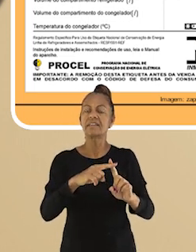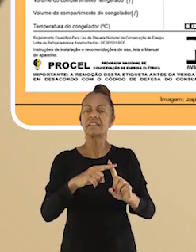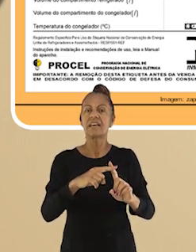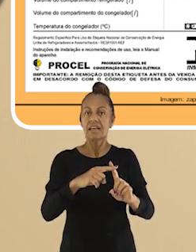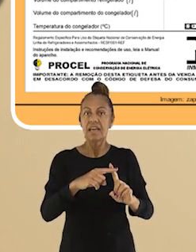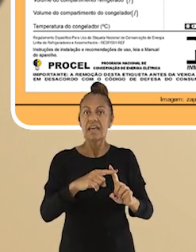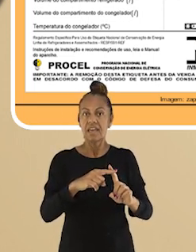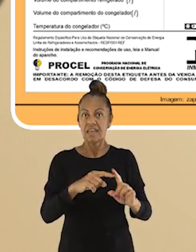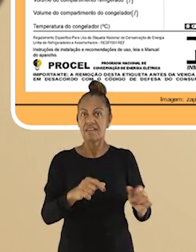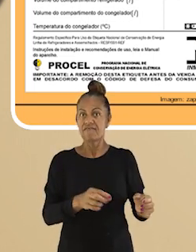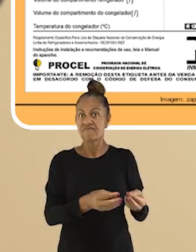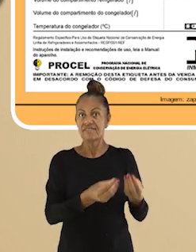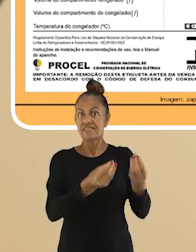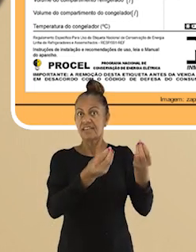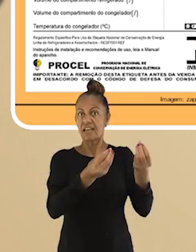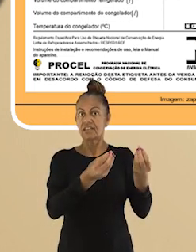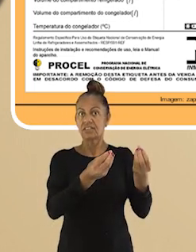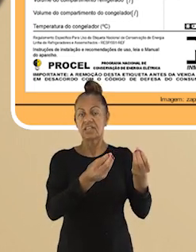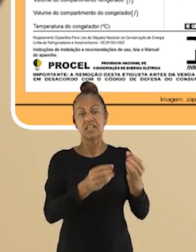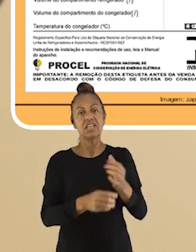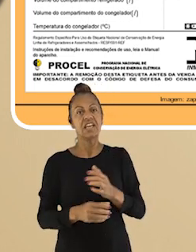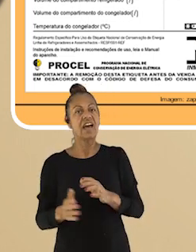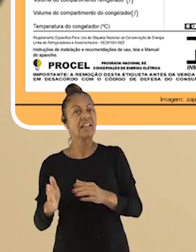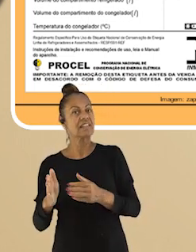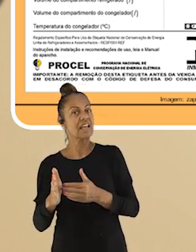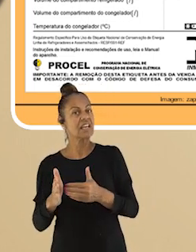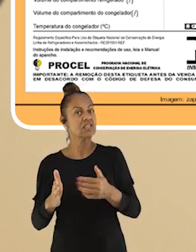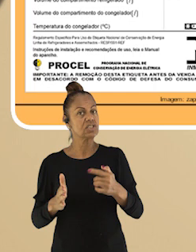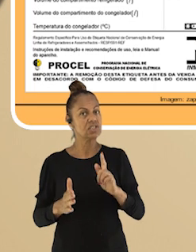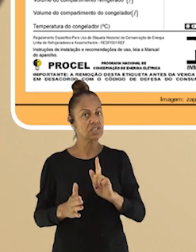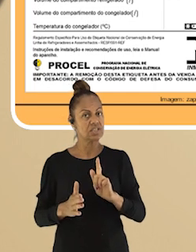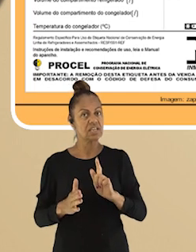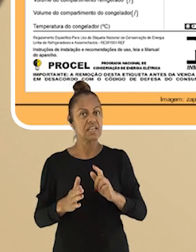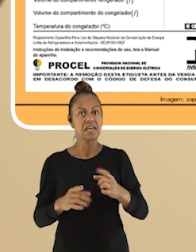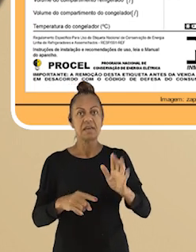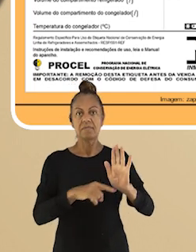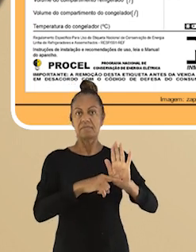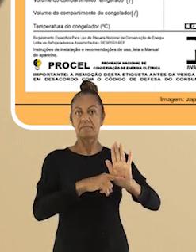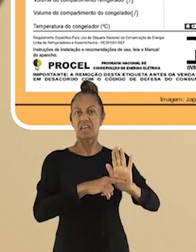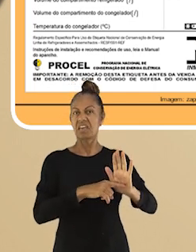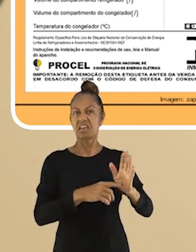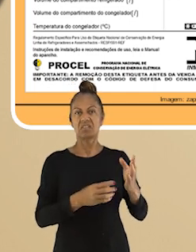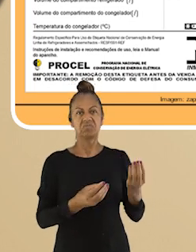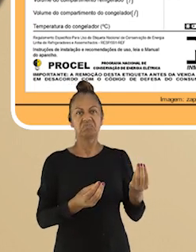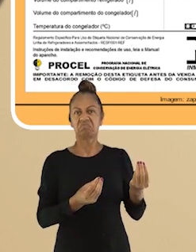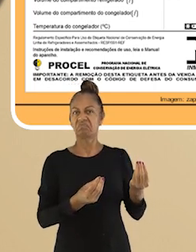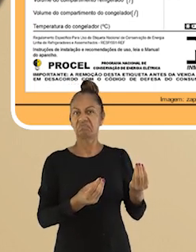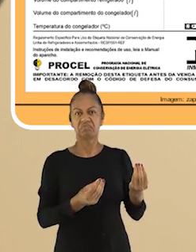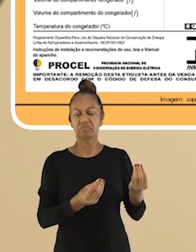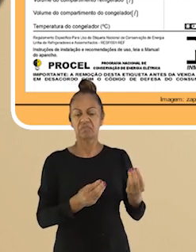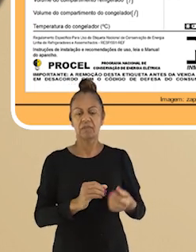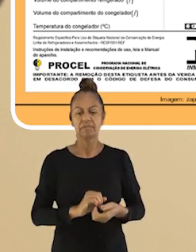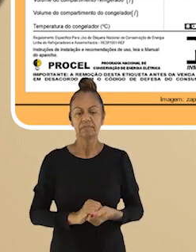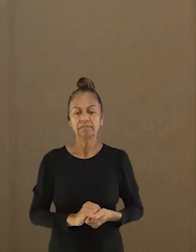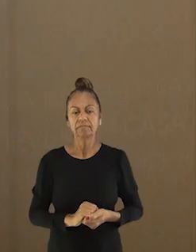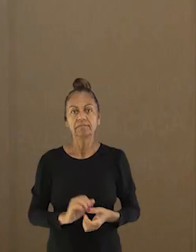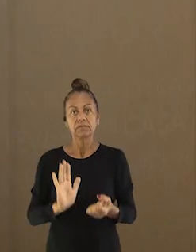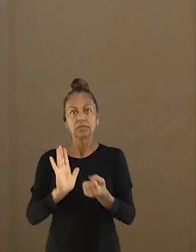energética, que varia de A para mais eficiente e de G para os menos eficientes.